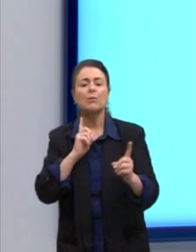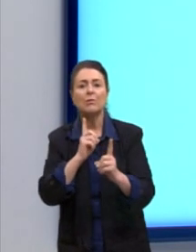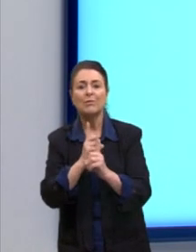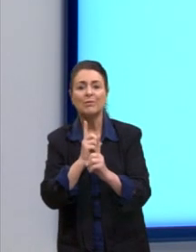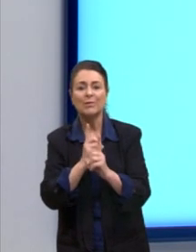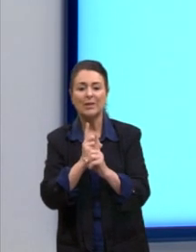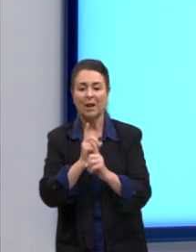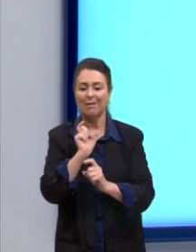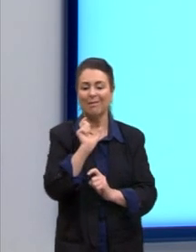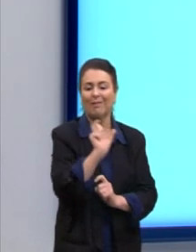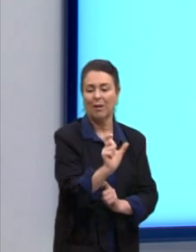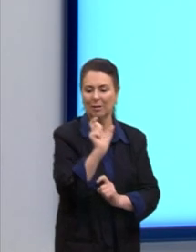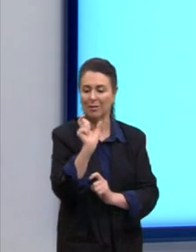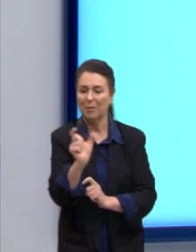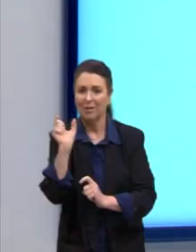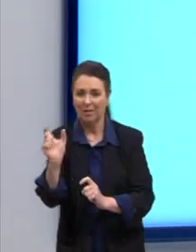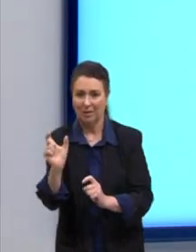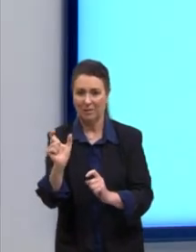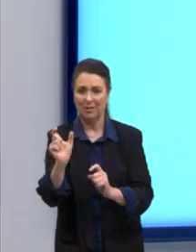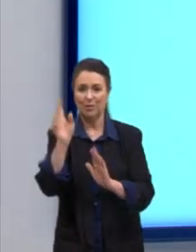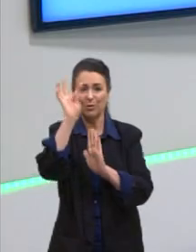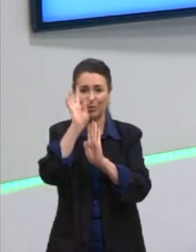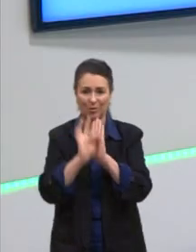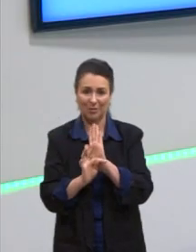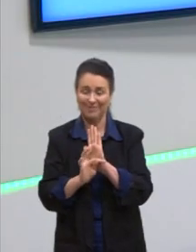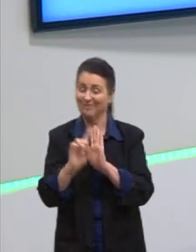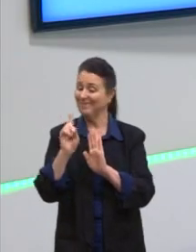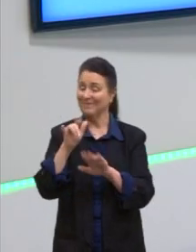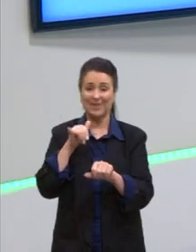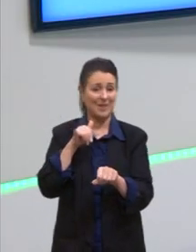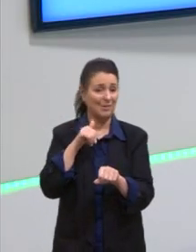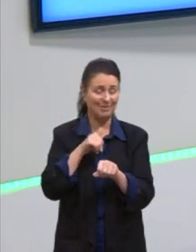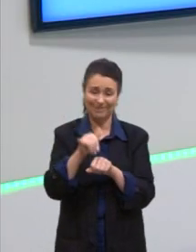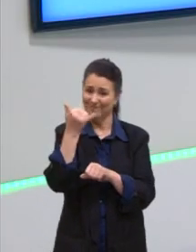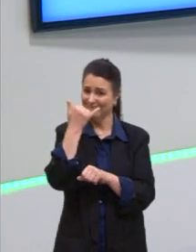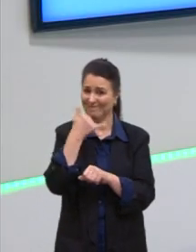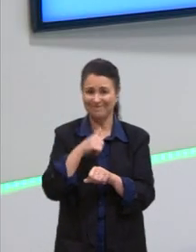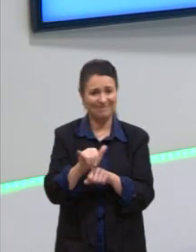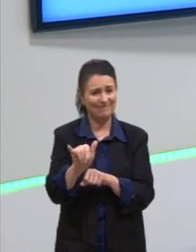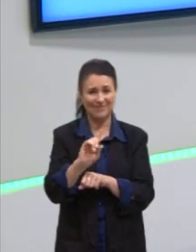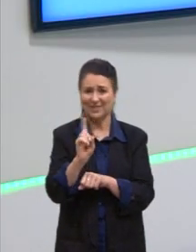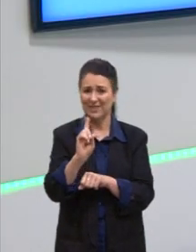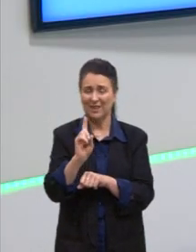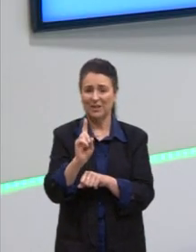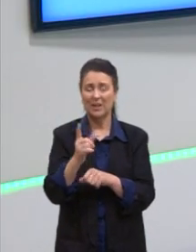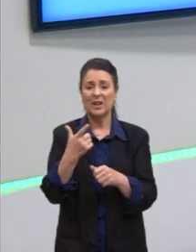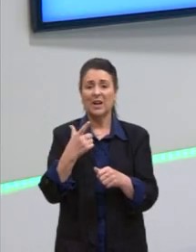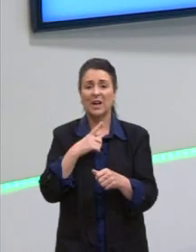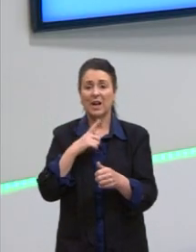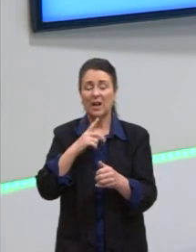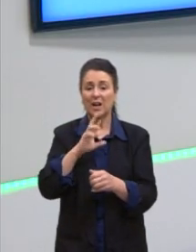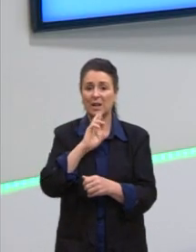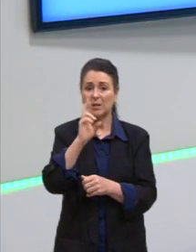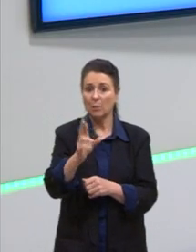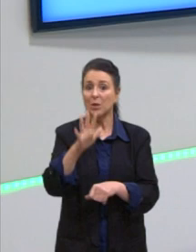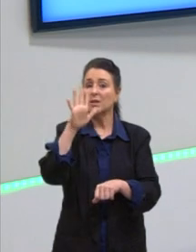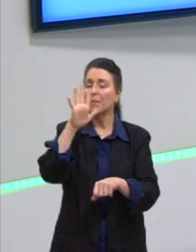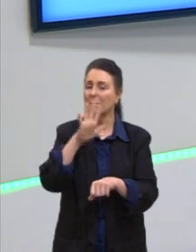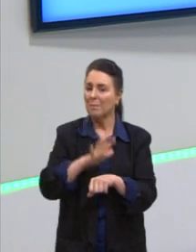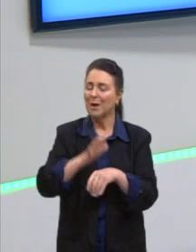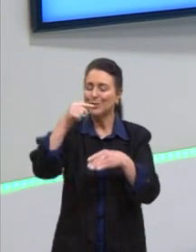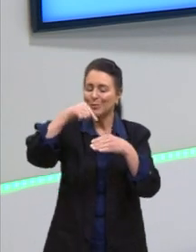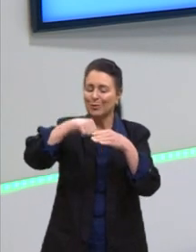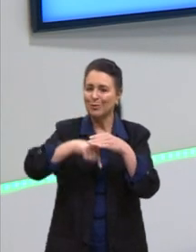palavras, o que representa um engano, tá? Muitas vezes a resposta vai estar muito além das palavras,